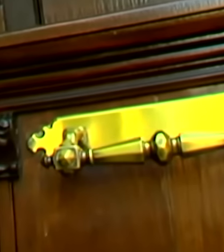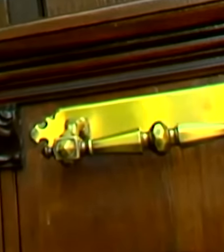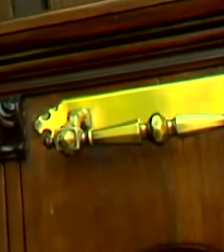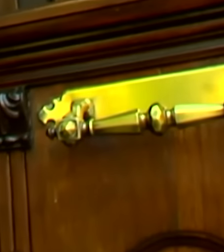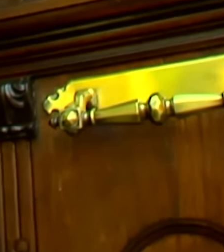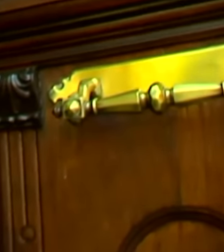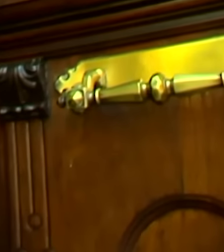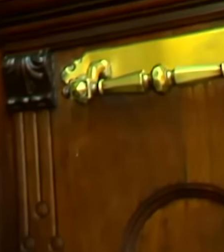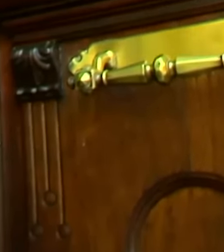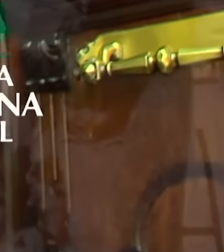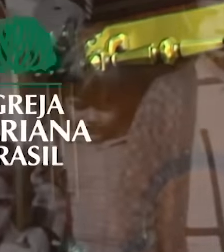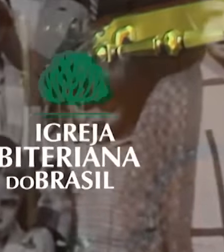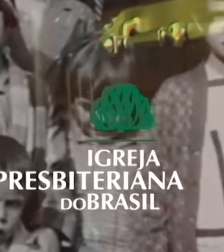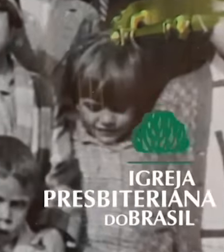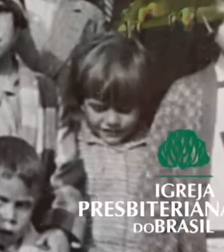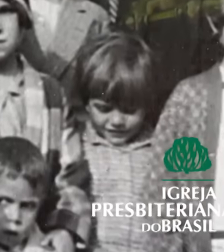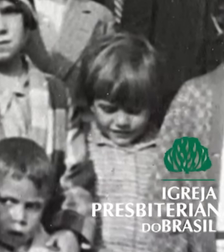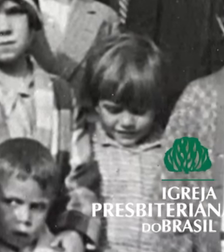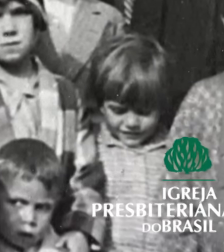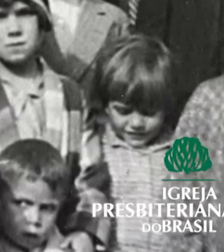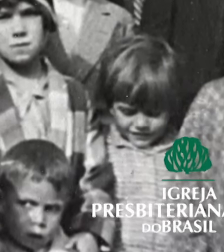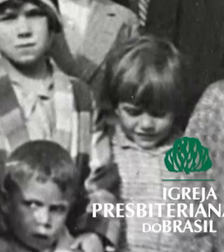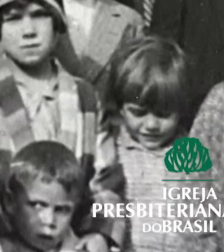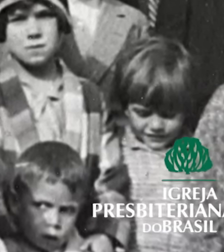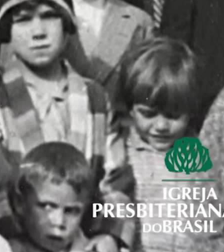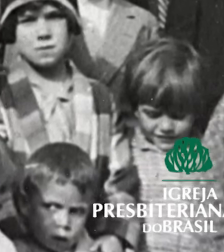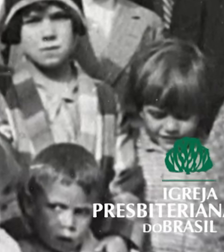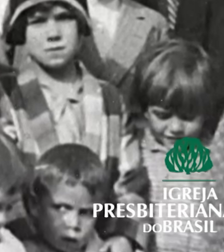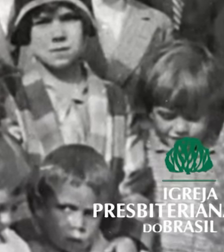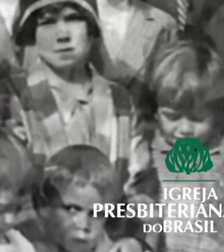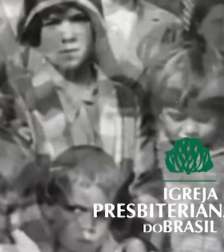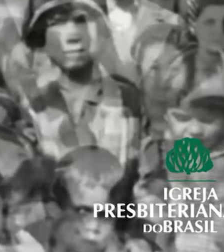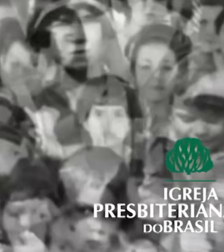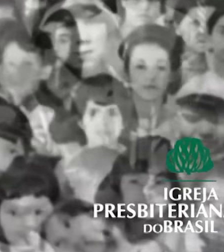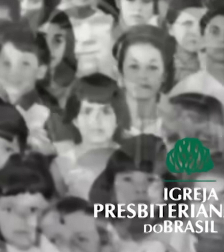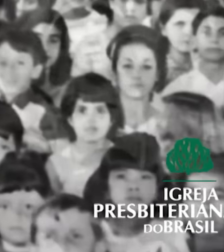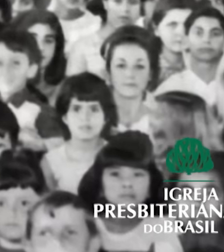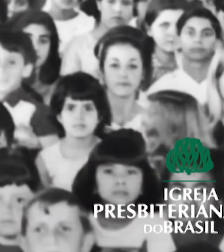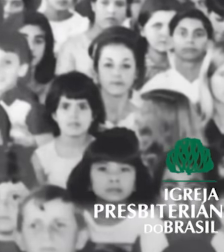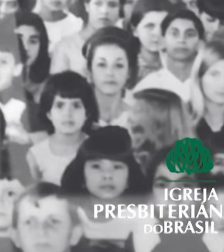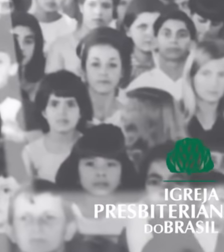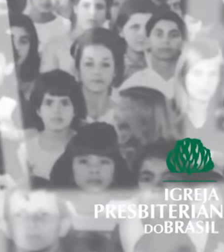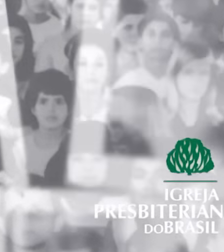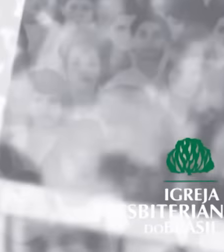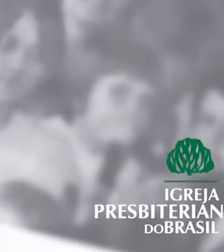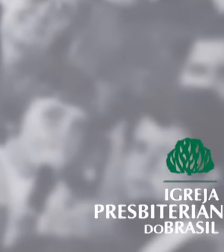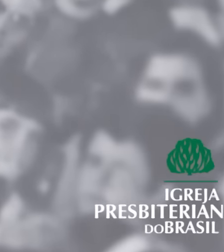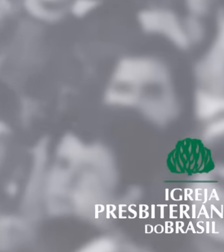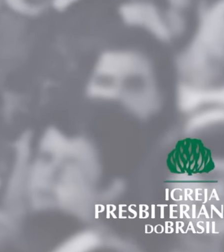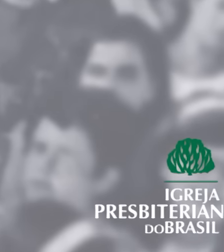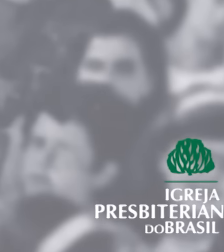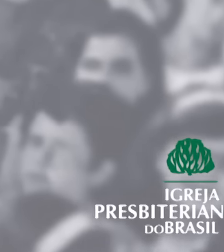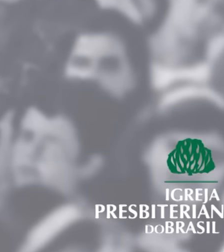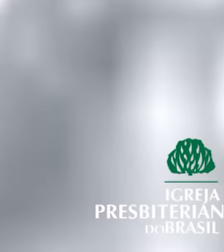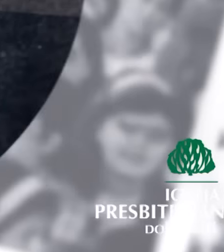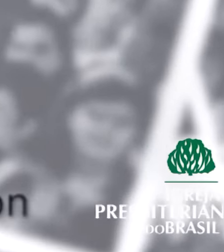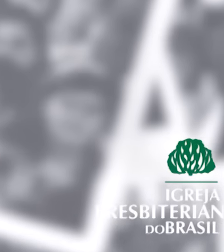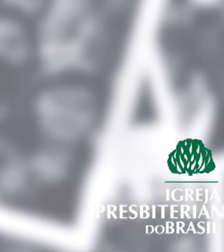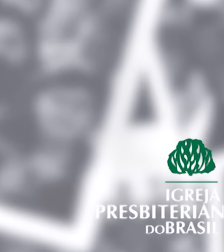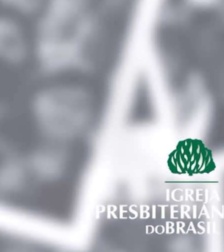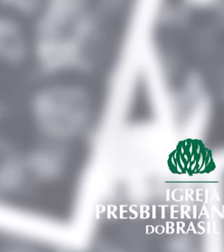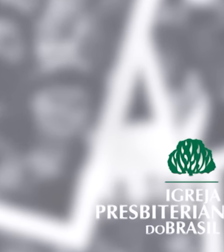igreja presbiteriana do Brasil é fruto de uma ação missionária da igreja norte-americana que enviou o jovem pastor